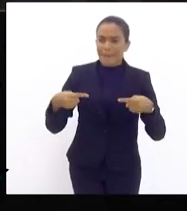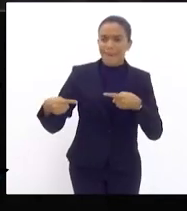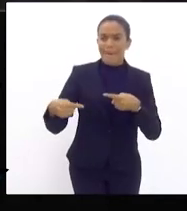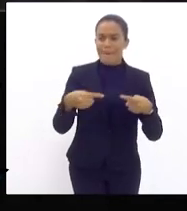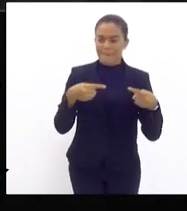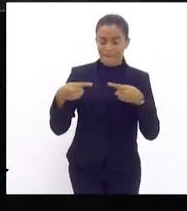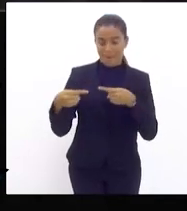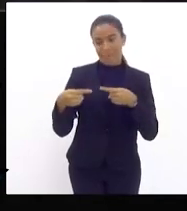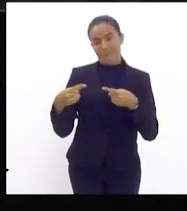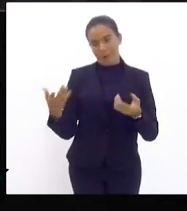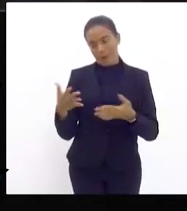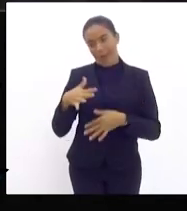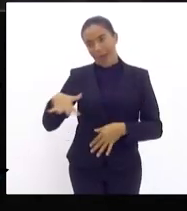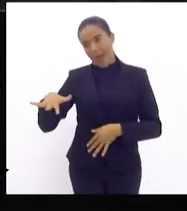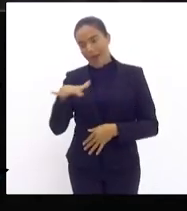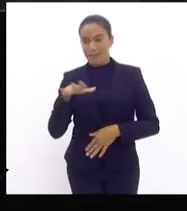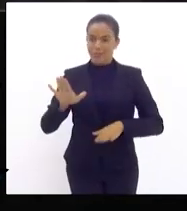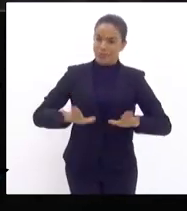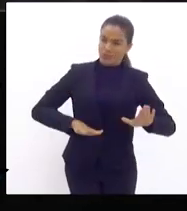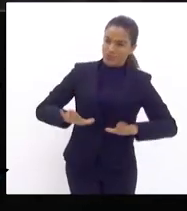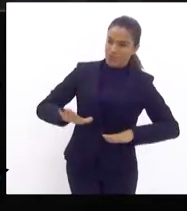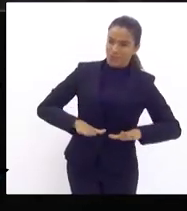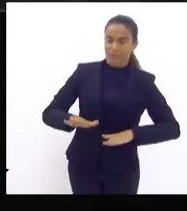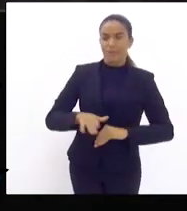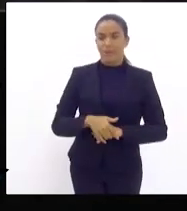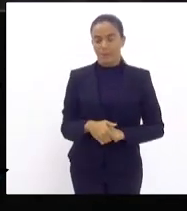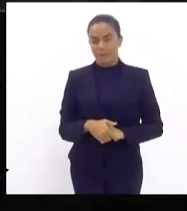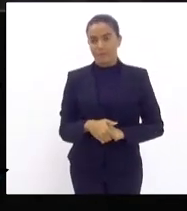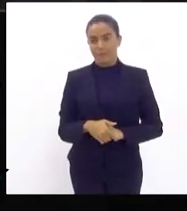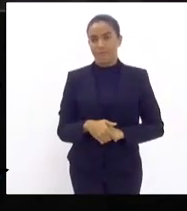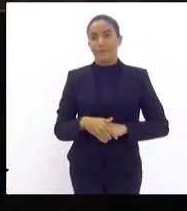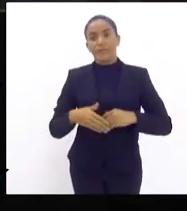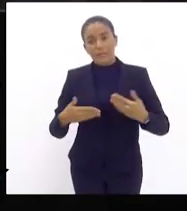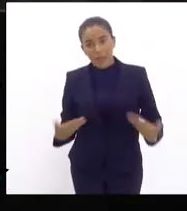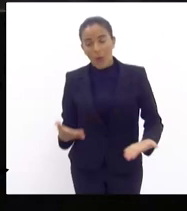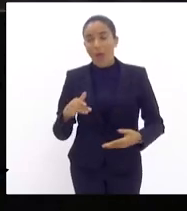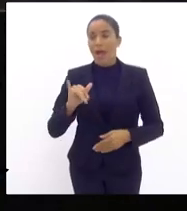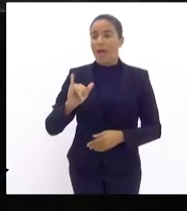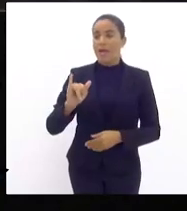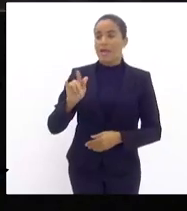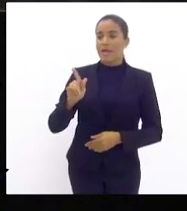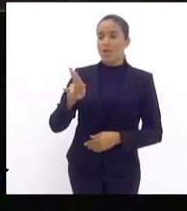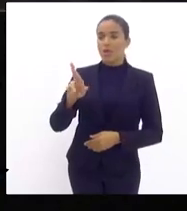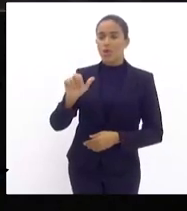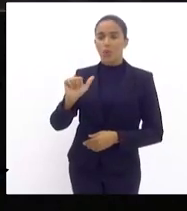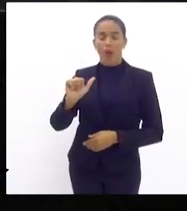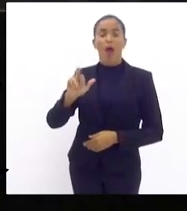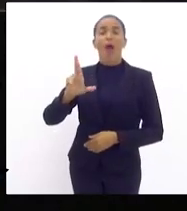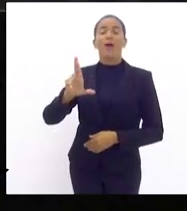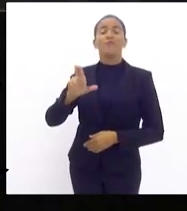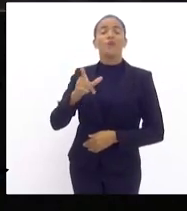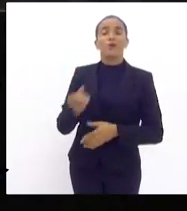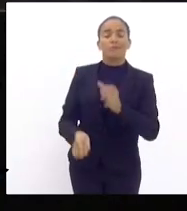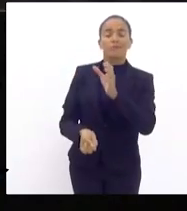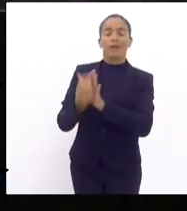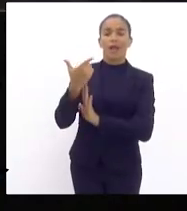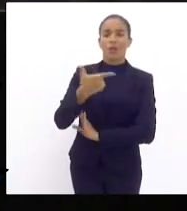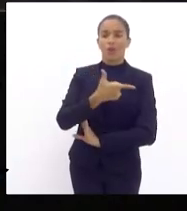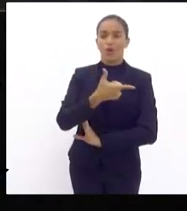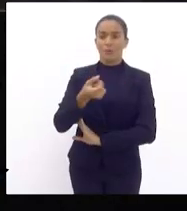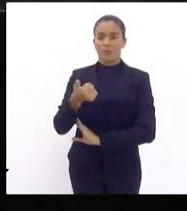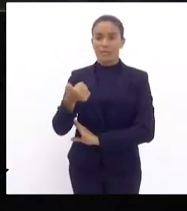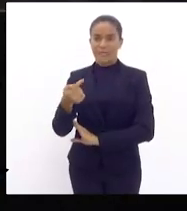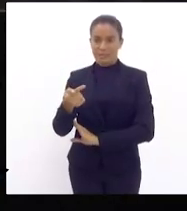importante que é a área lá de Jacarepaguá também a Iguá Saneamento foi criada em 2017 e hoje está